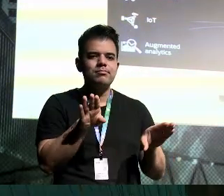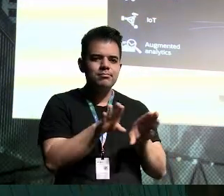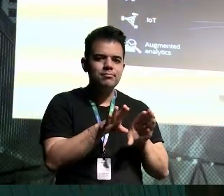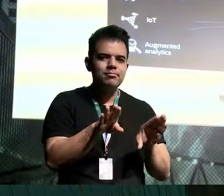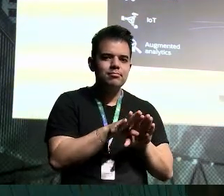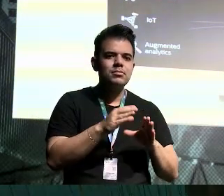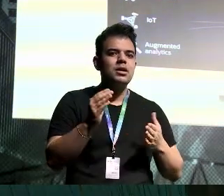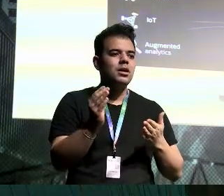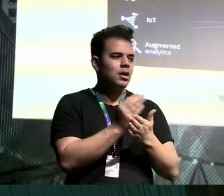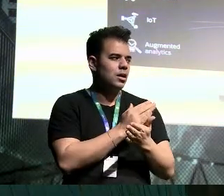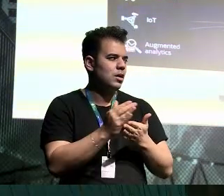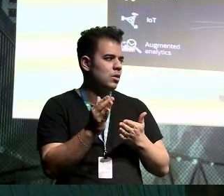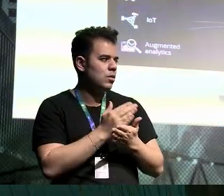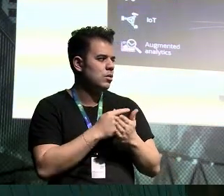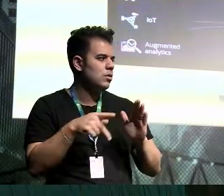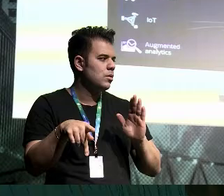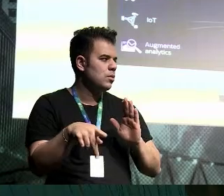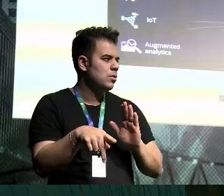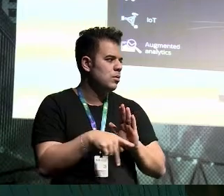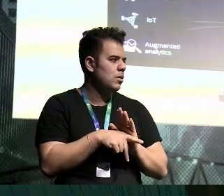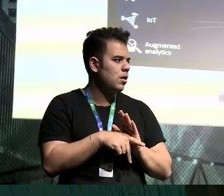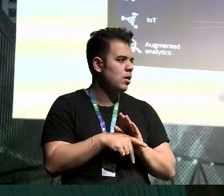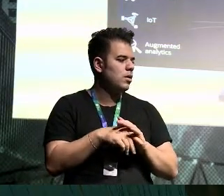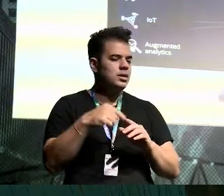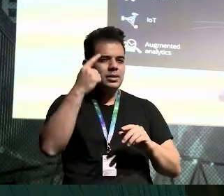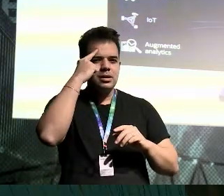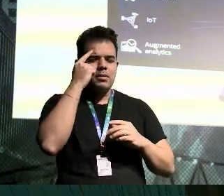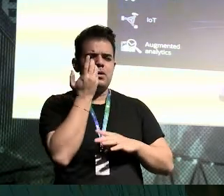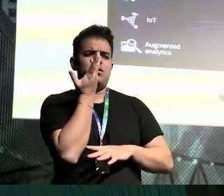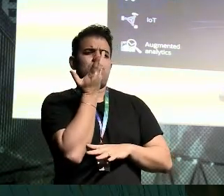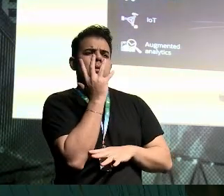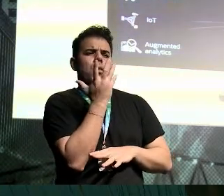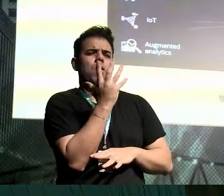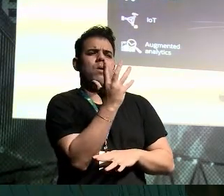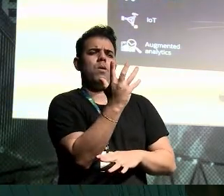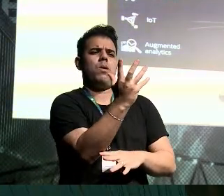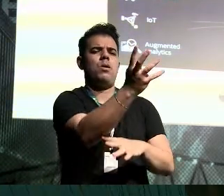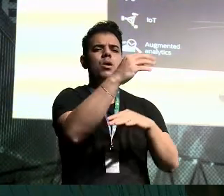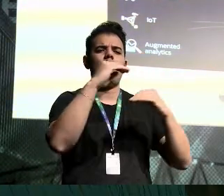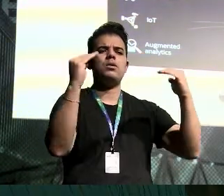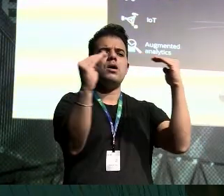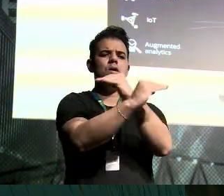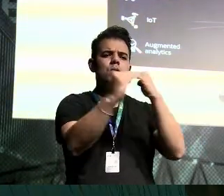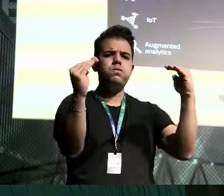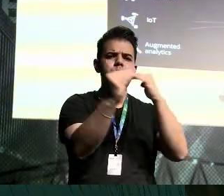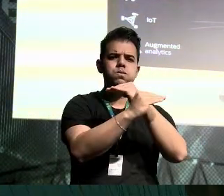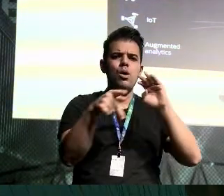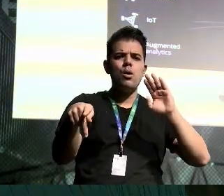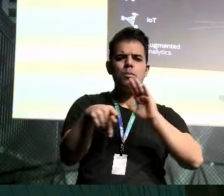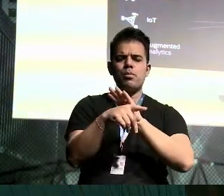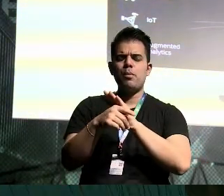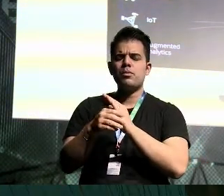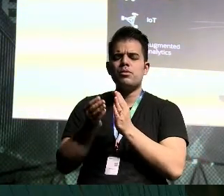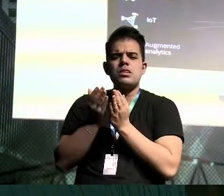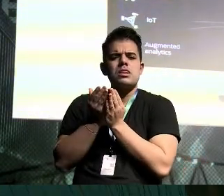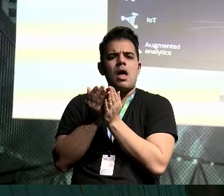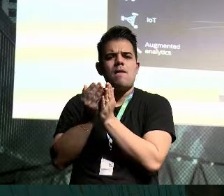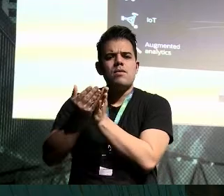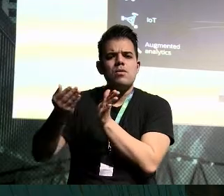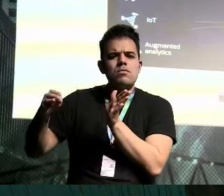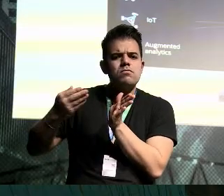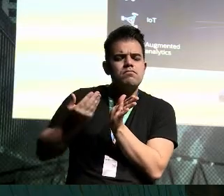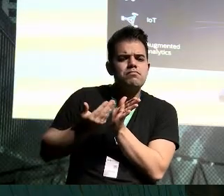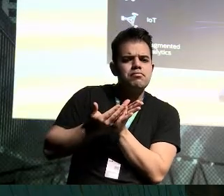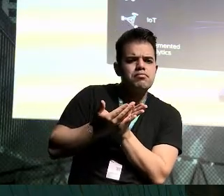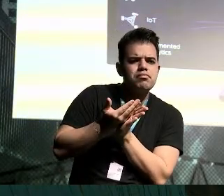a parte de água, por exemplo, eu estou coletando informações de uma plantação, ou de uma estrada, ou de um porto. Como é eu vou fazer isso? Eu